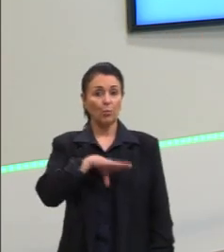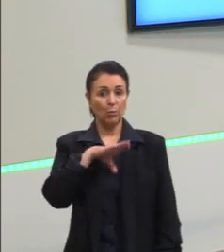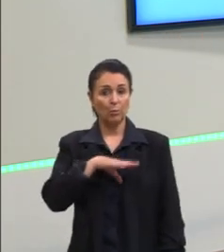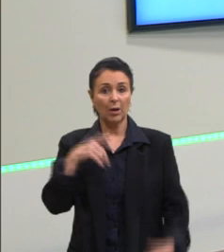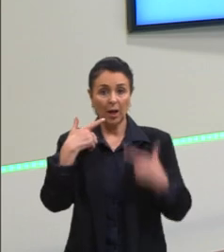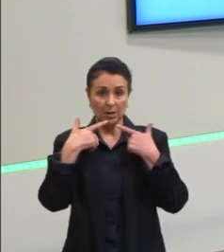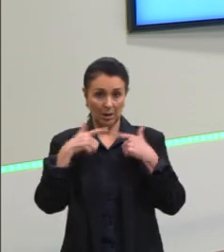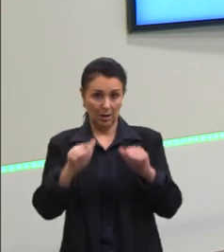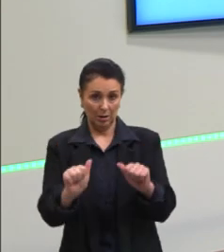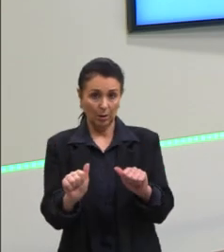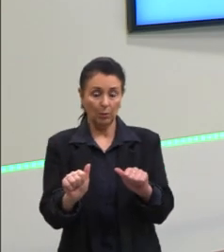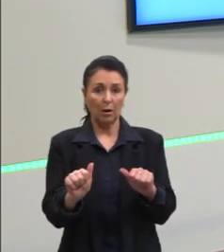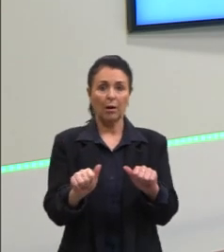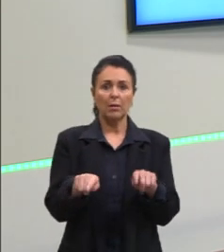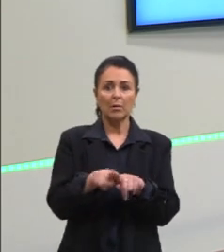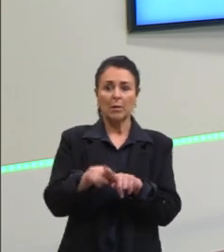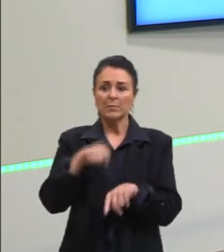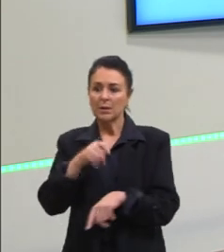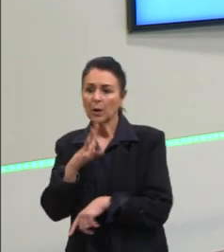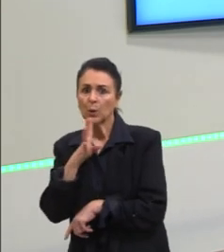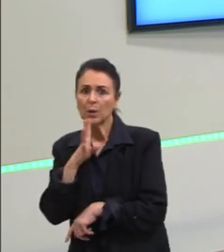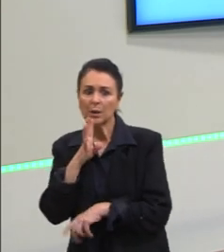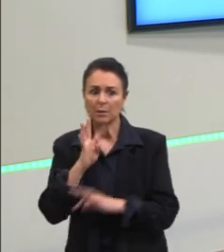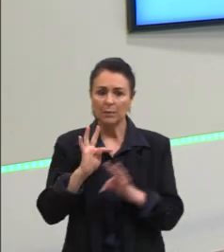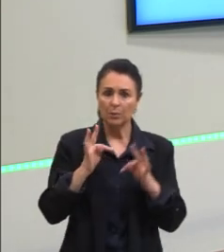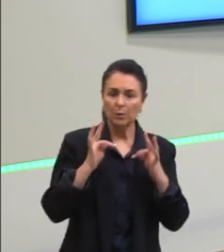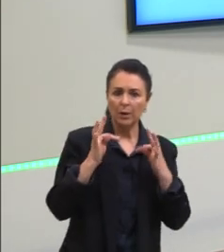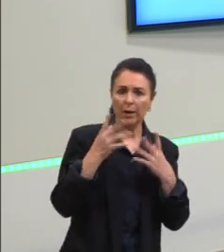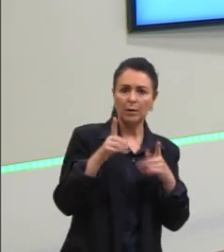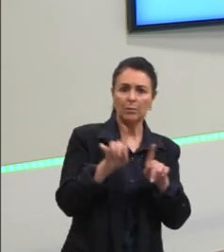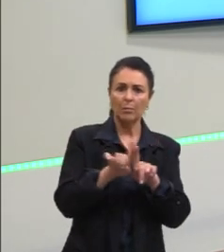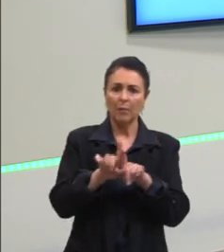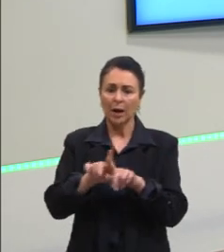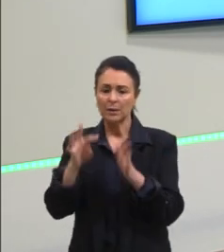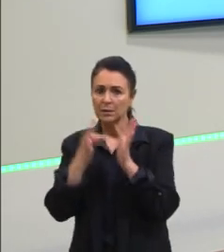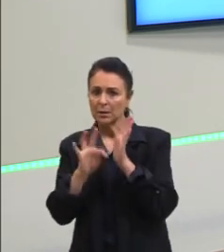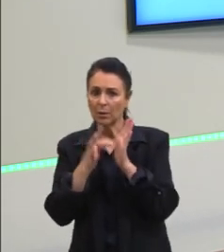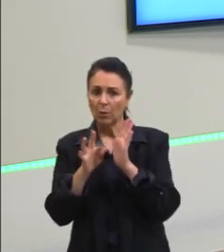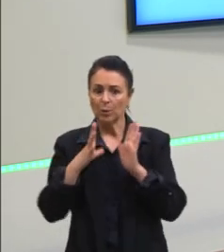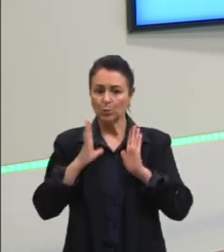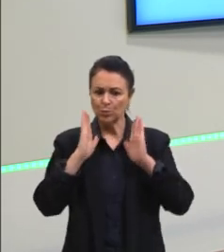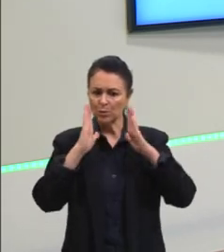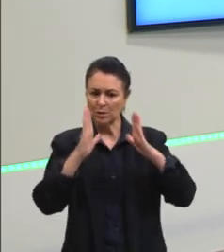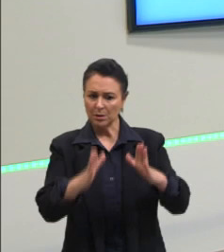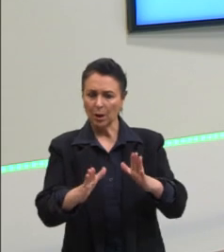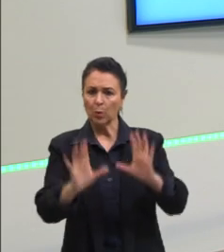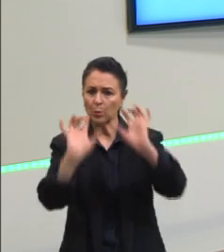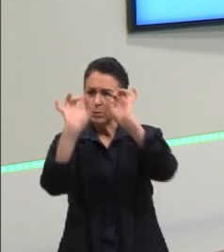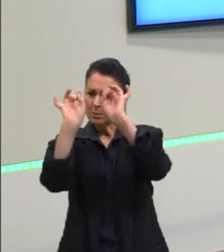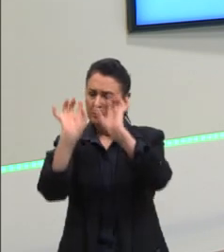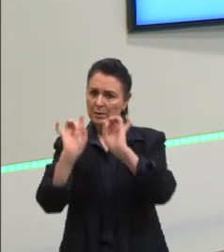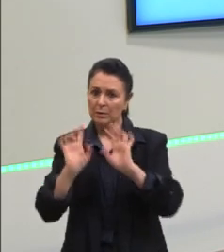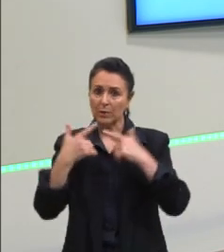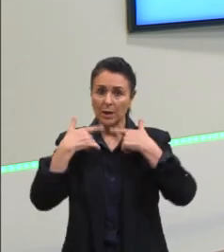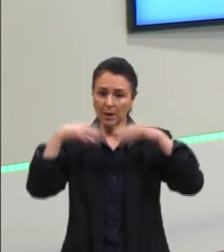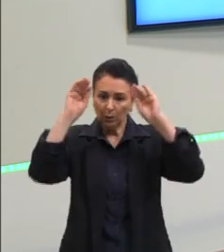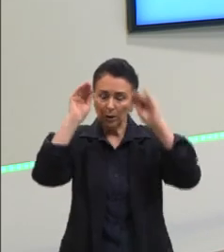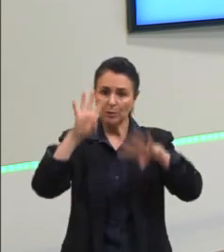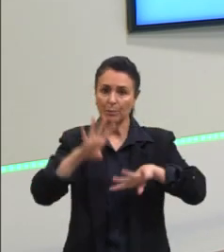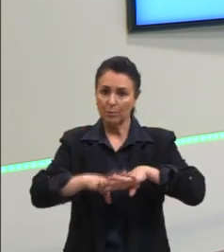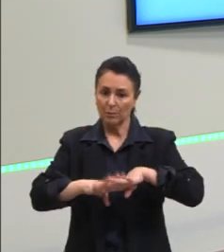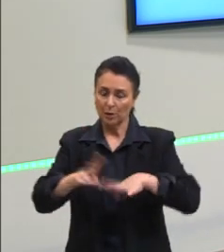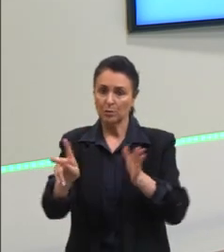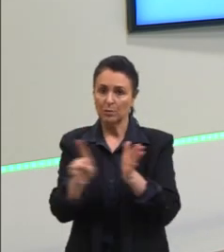necessário, mas também um conhecimento técnico-teórico mais direcionado, mais específico, que é a linguagem da matemática, no